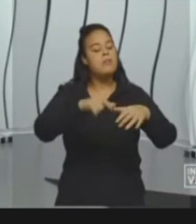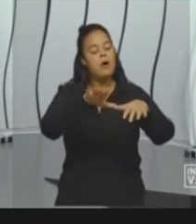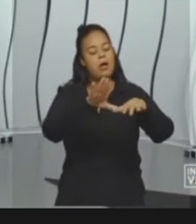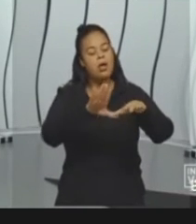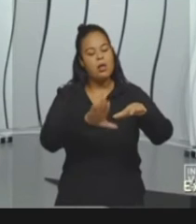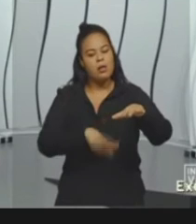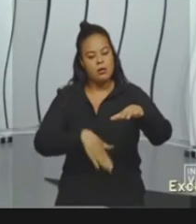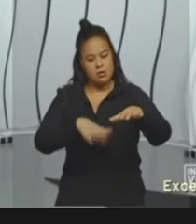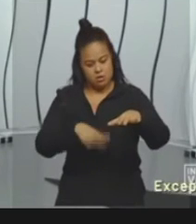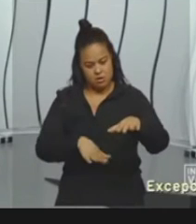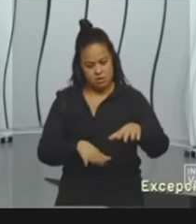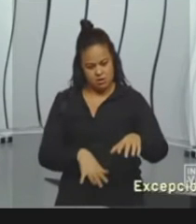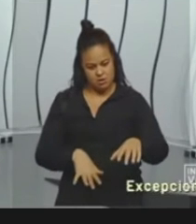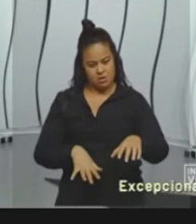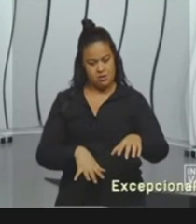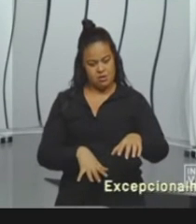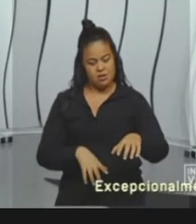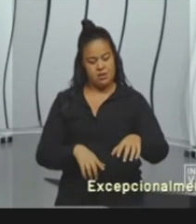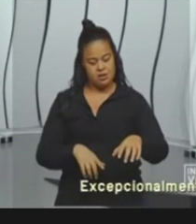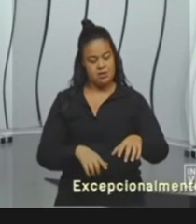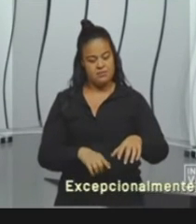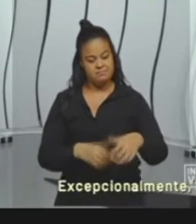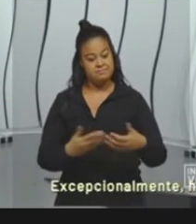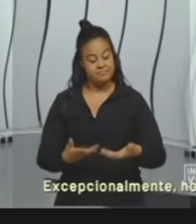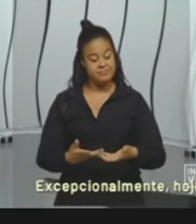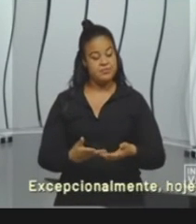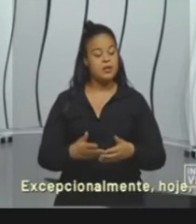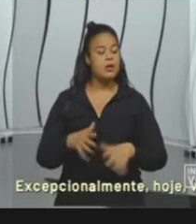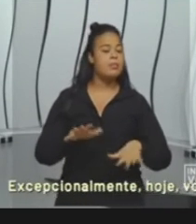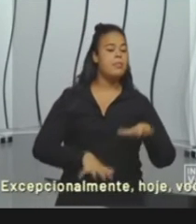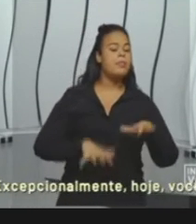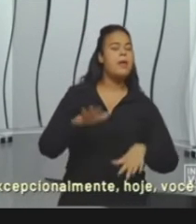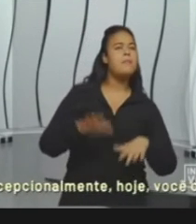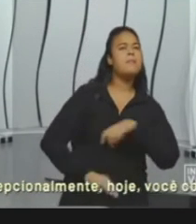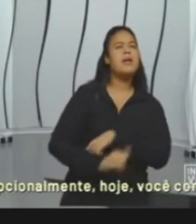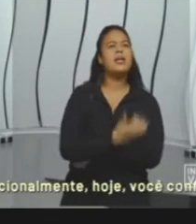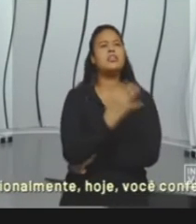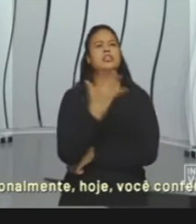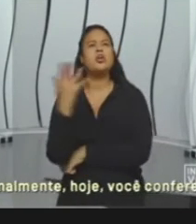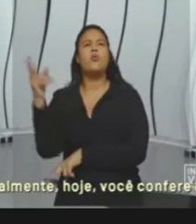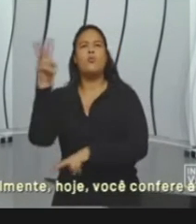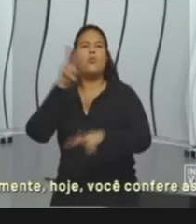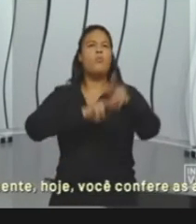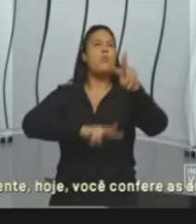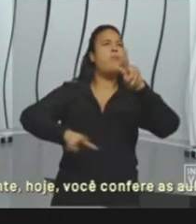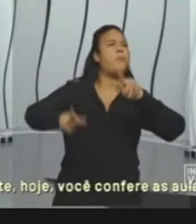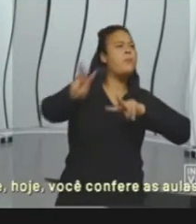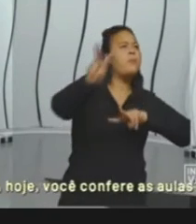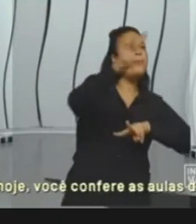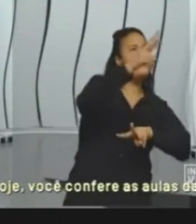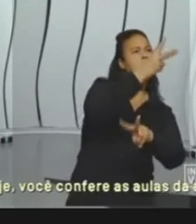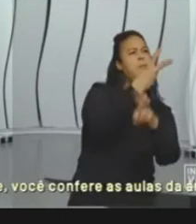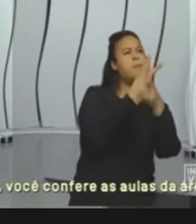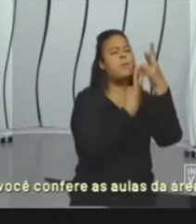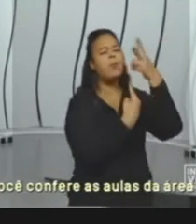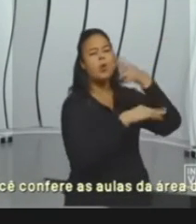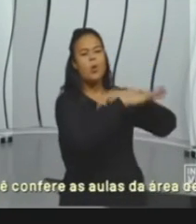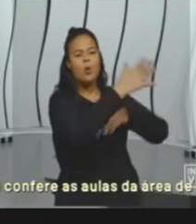a longo prazo vale a pena e depende de condições ambientais também depende dos ventos que vão criar mais ondas ou